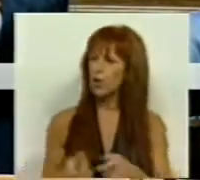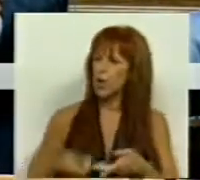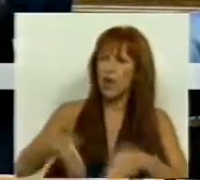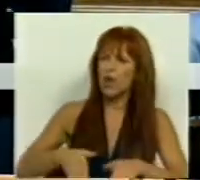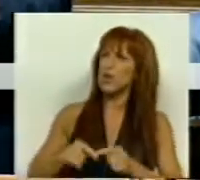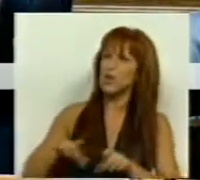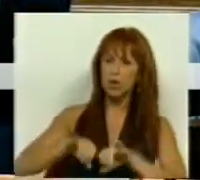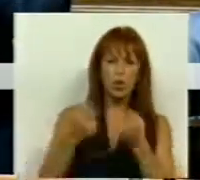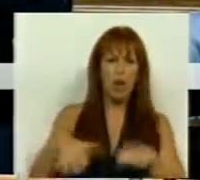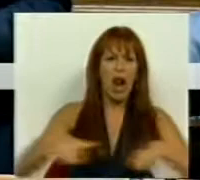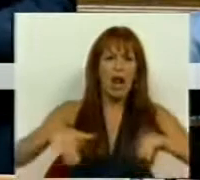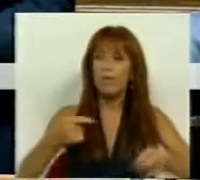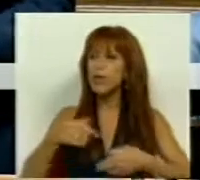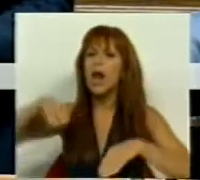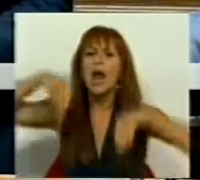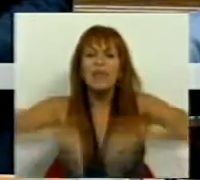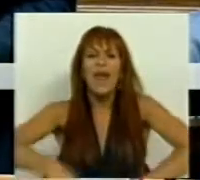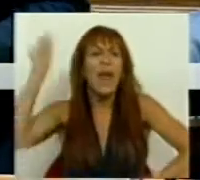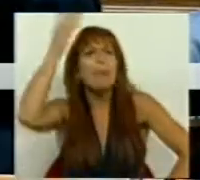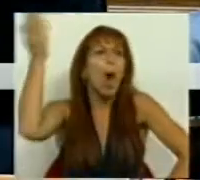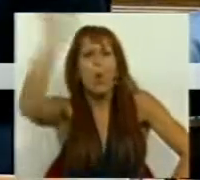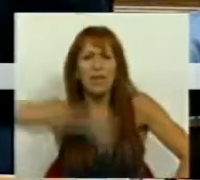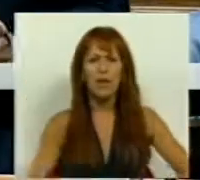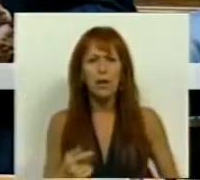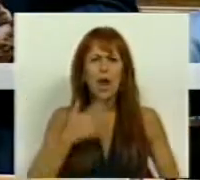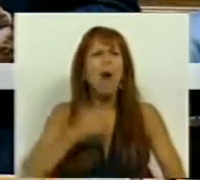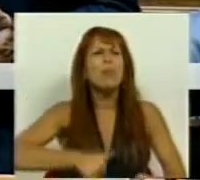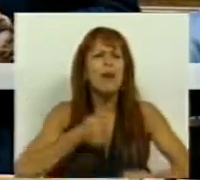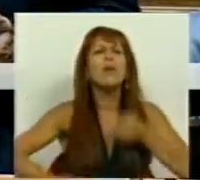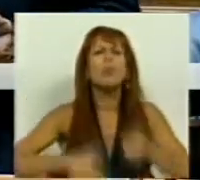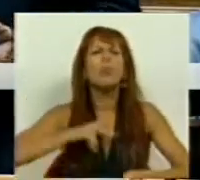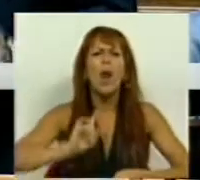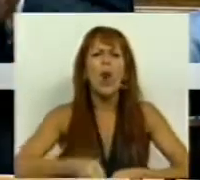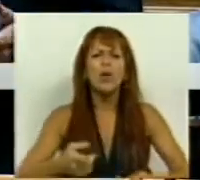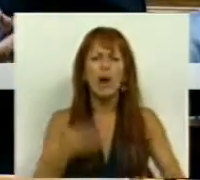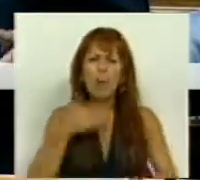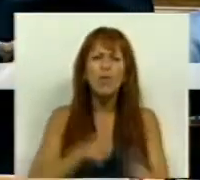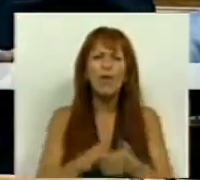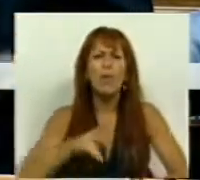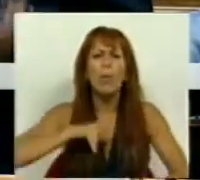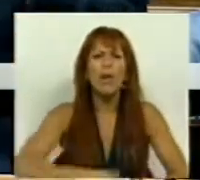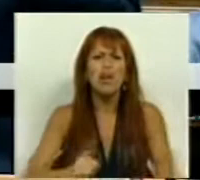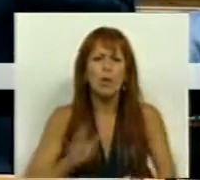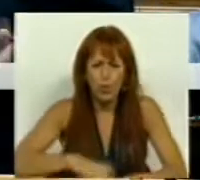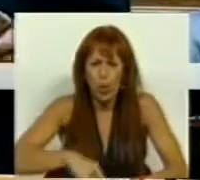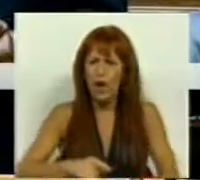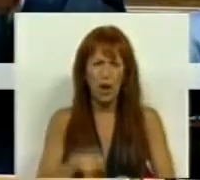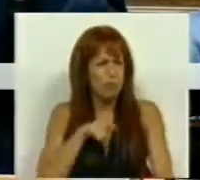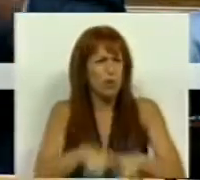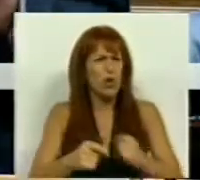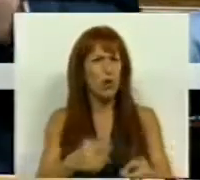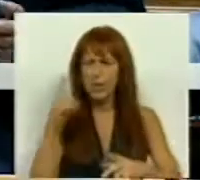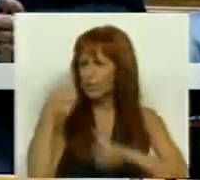sua origem social, mas também do sítio onde nasceram. O que é que ganha o país, Sr. Primeiro-Ministro? O que é que ganha o país com esta